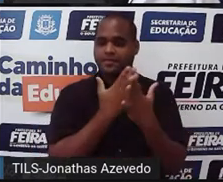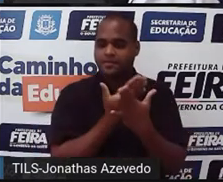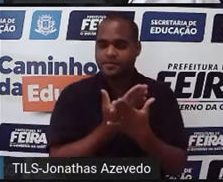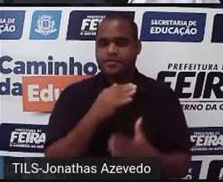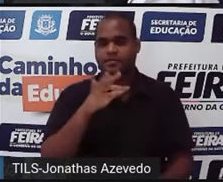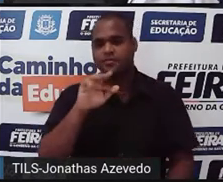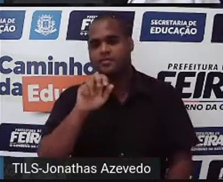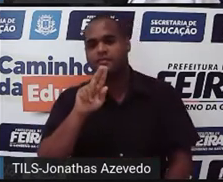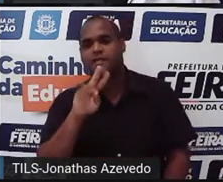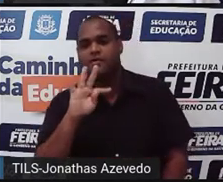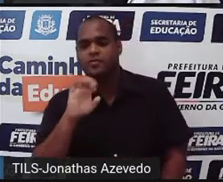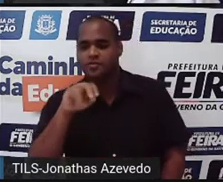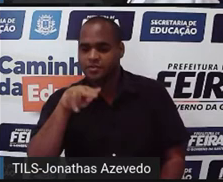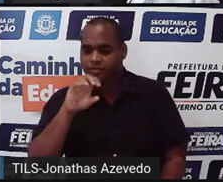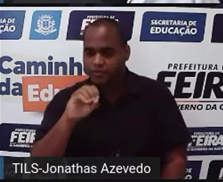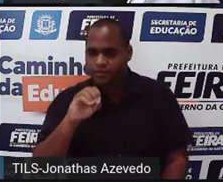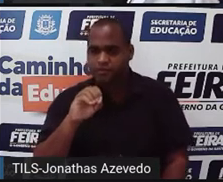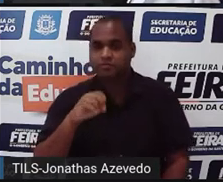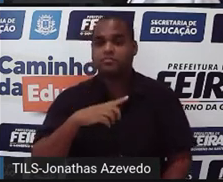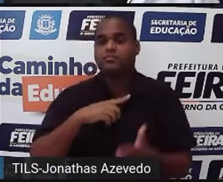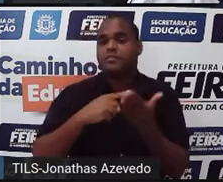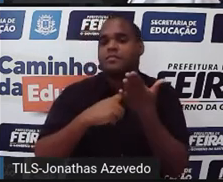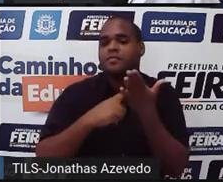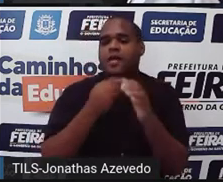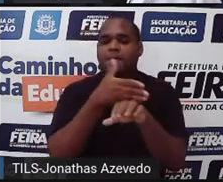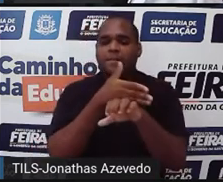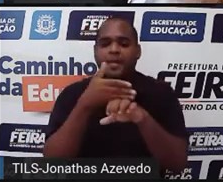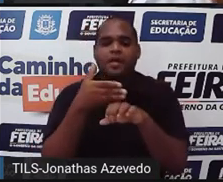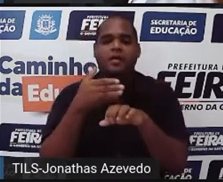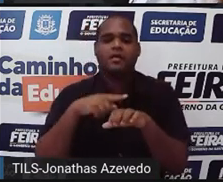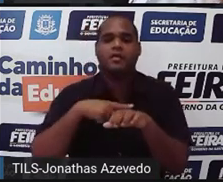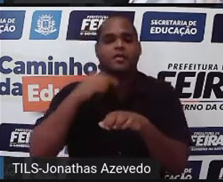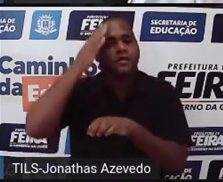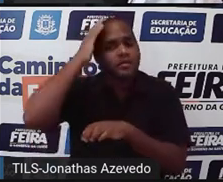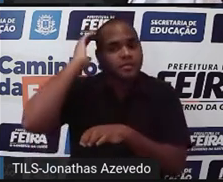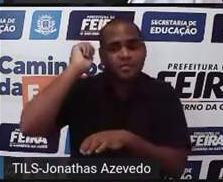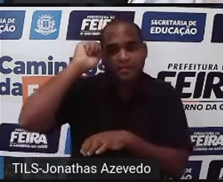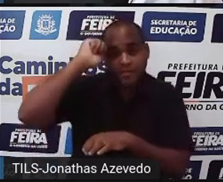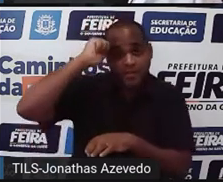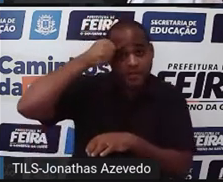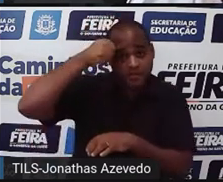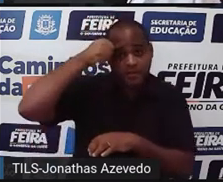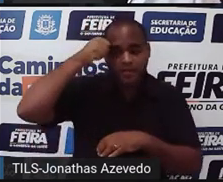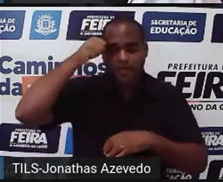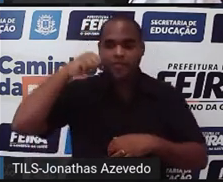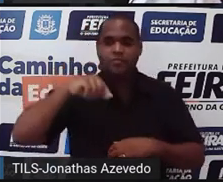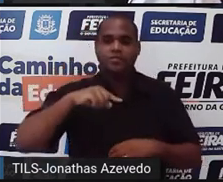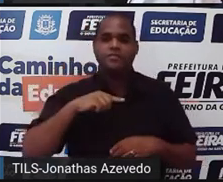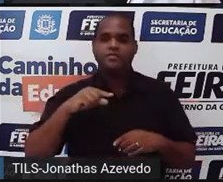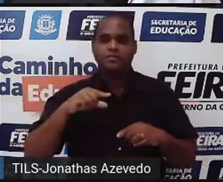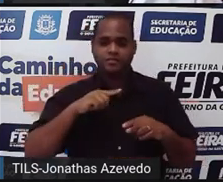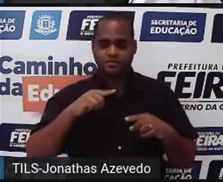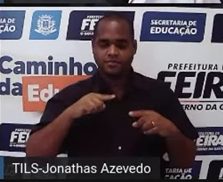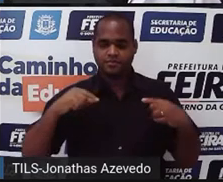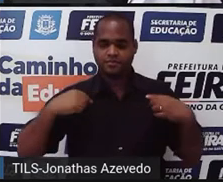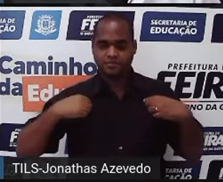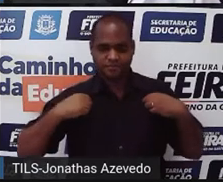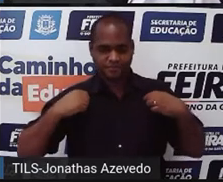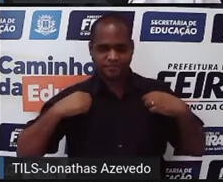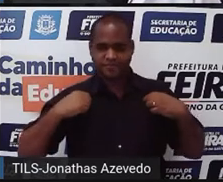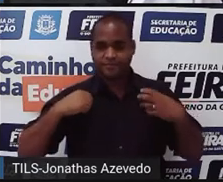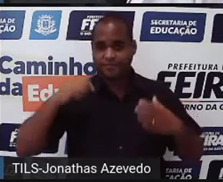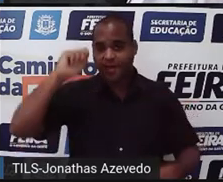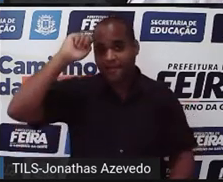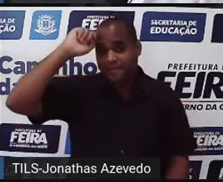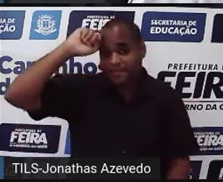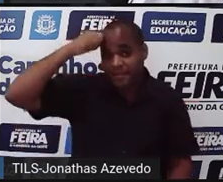Faustino Dias Lima, a minha pele é branca, eu tenho cabelo preto, no momento eu visto uma camisa